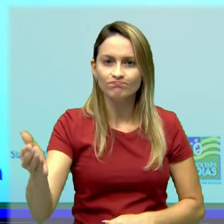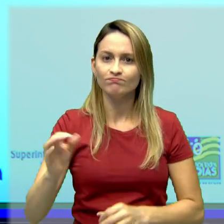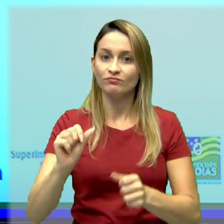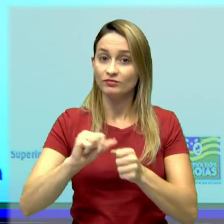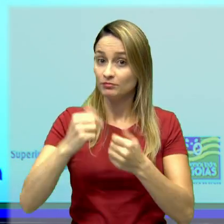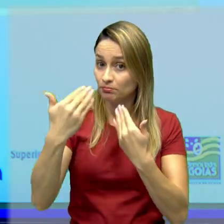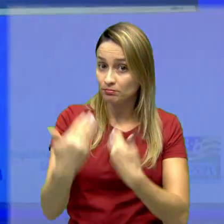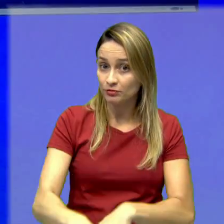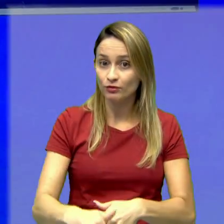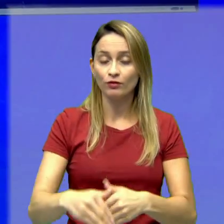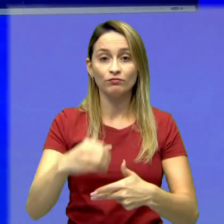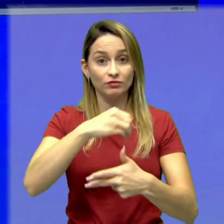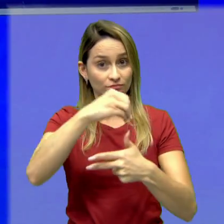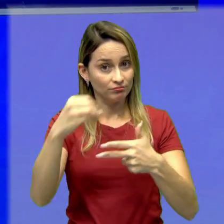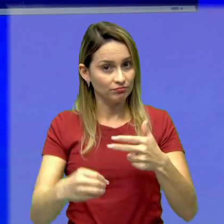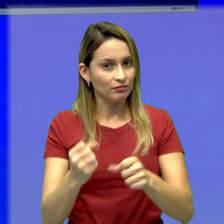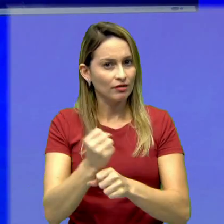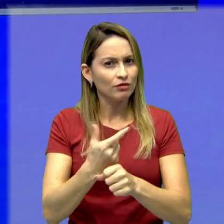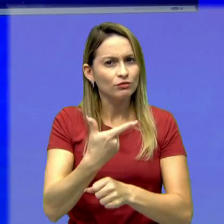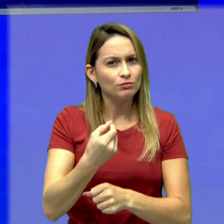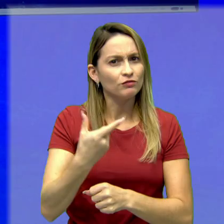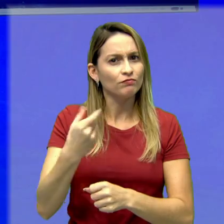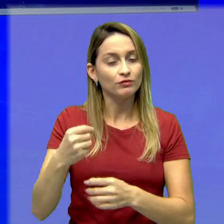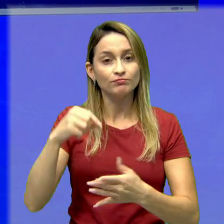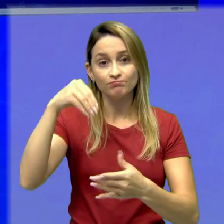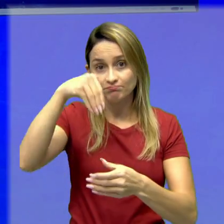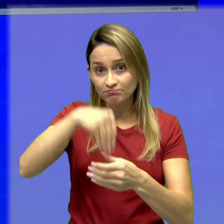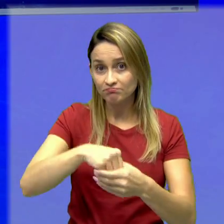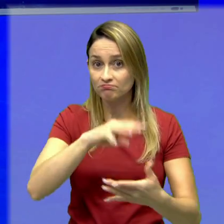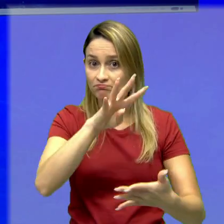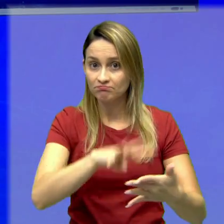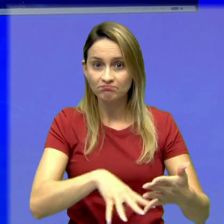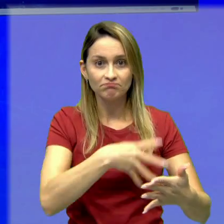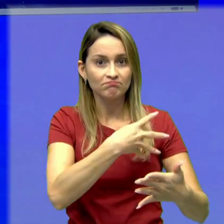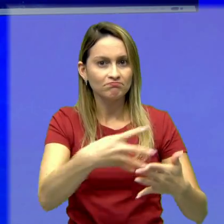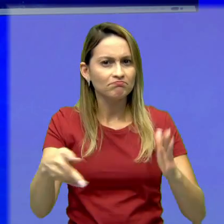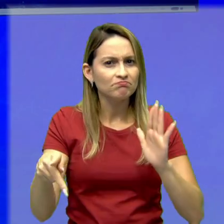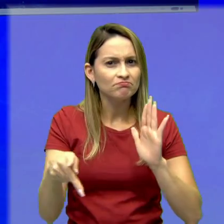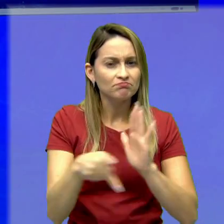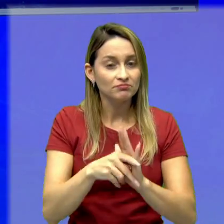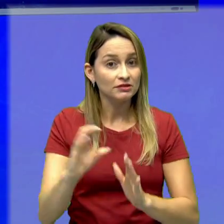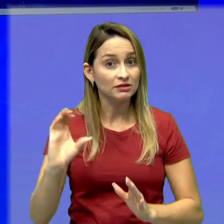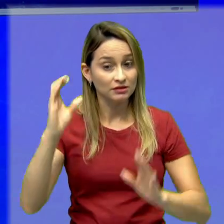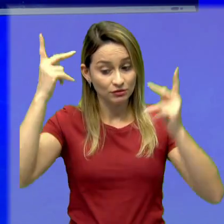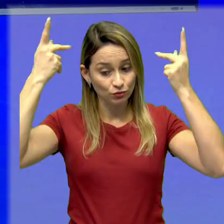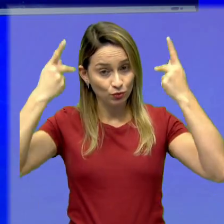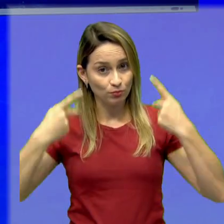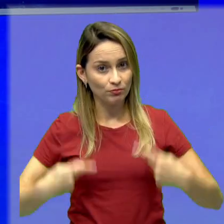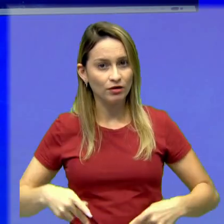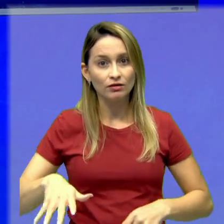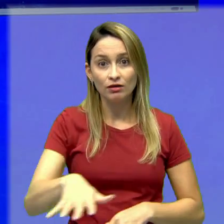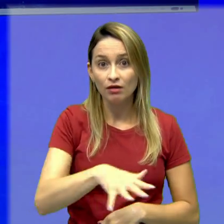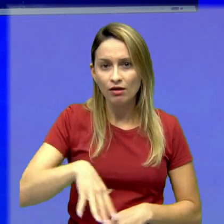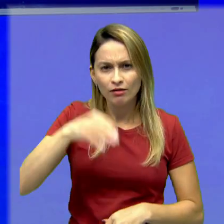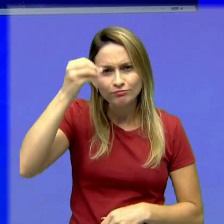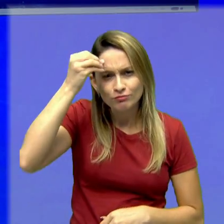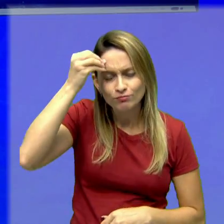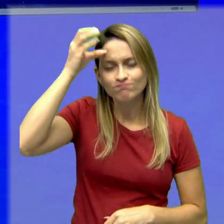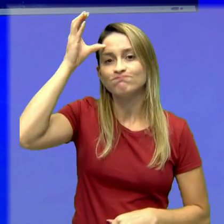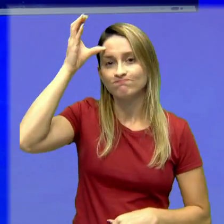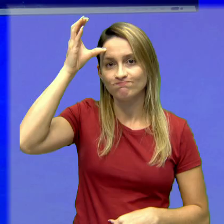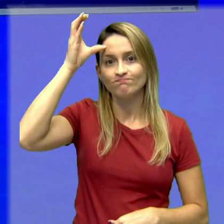o Enem 2020 e logicamente está na matriz de ciências humanas dessa mesma área do conhecimento.